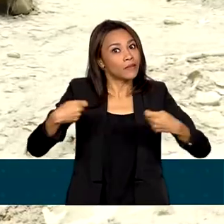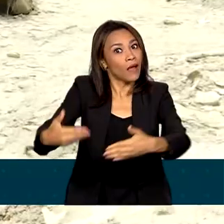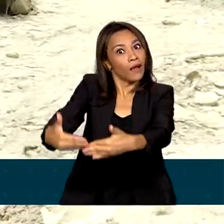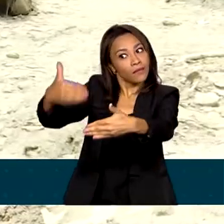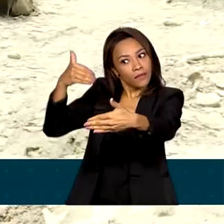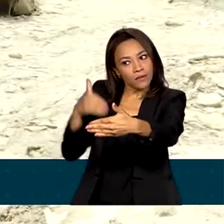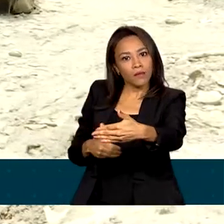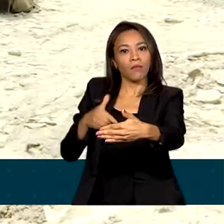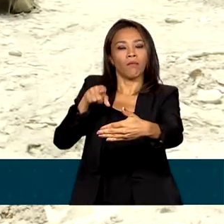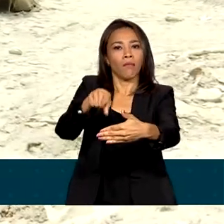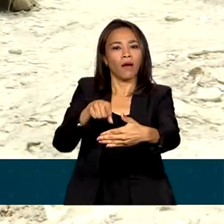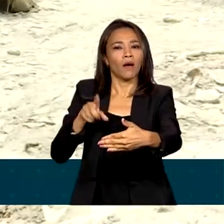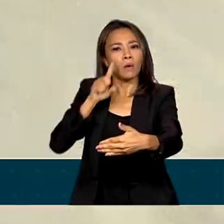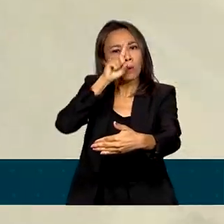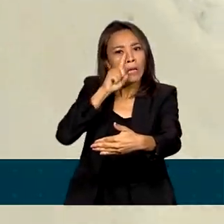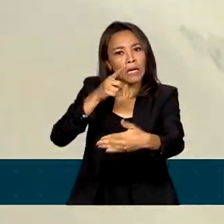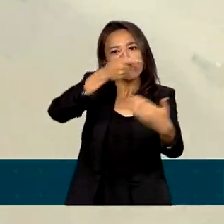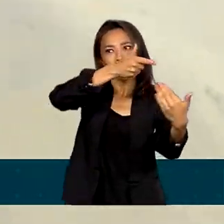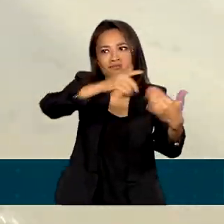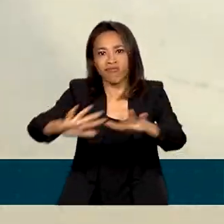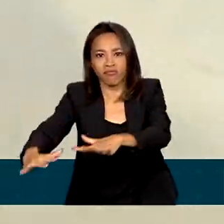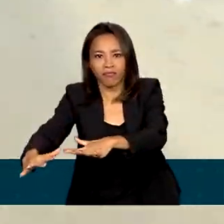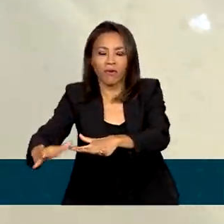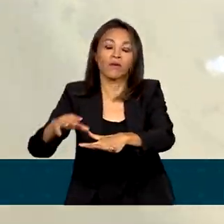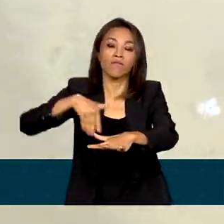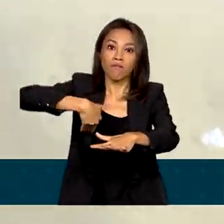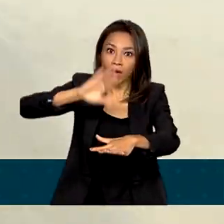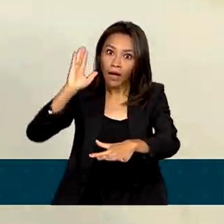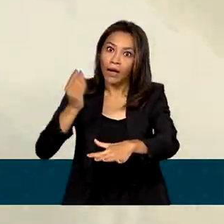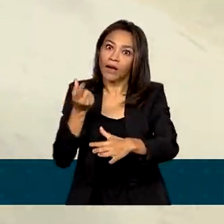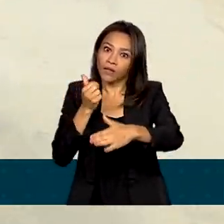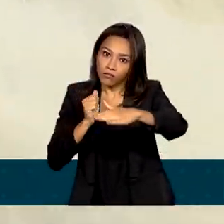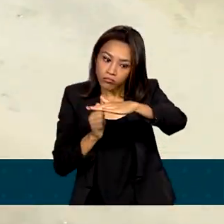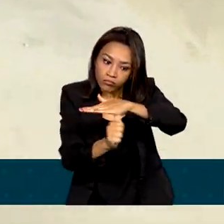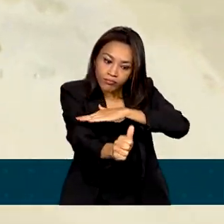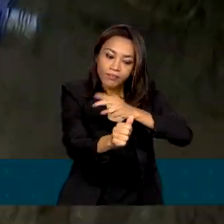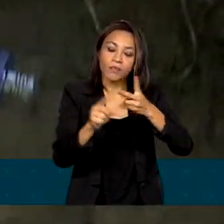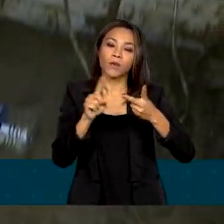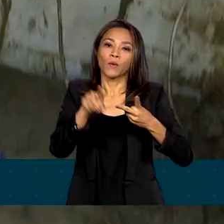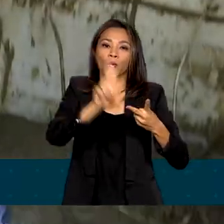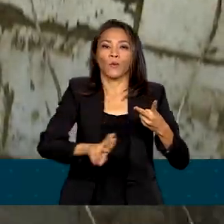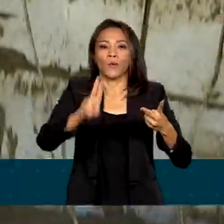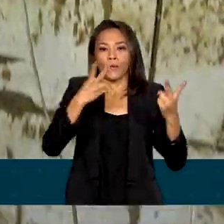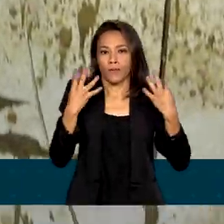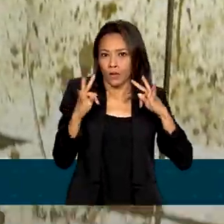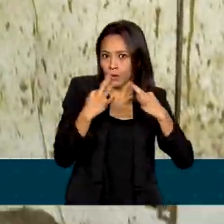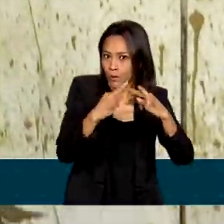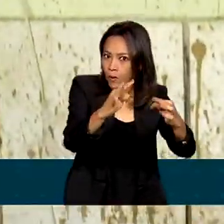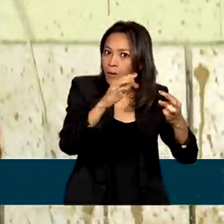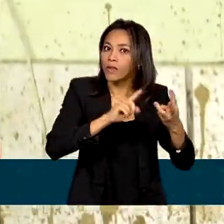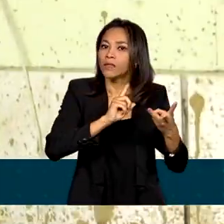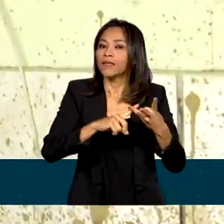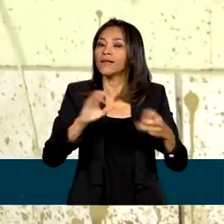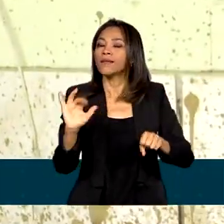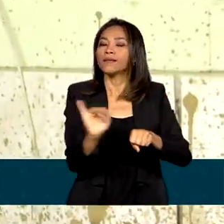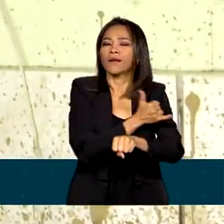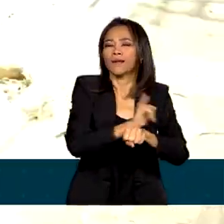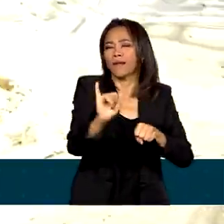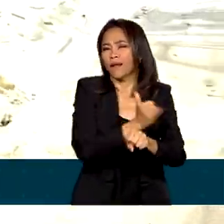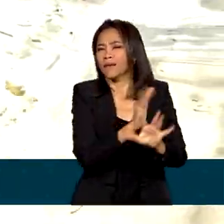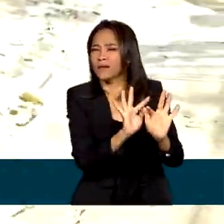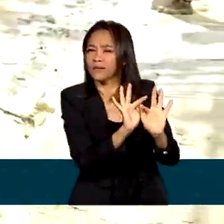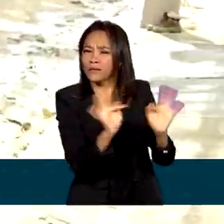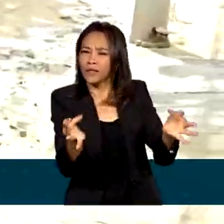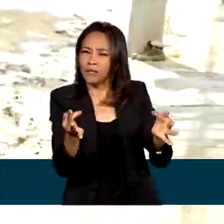ocorrência de desastres naturais, com mais investimentos em inovações tecnológicas e adoção de estratégias simples,